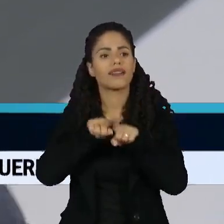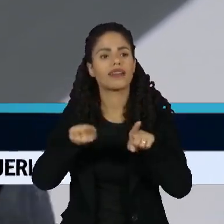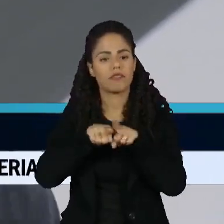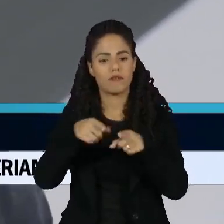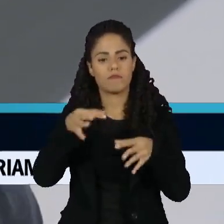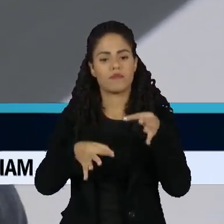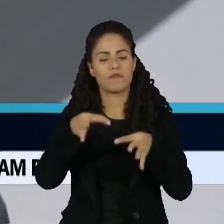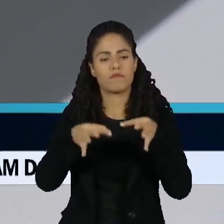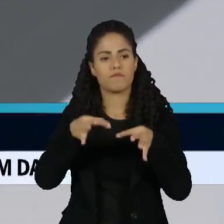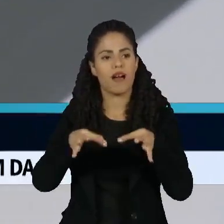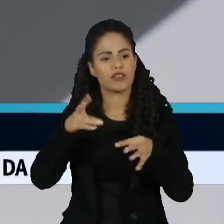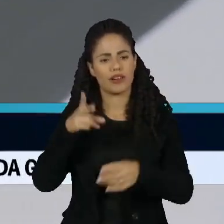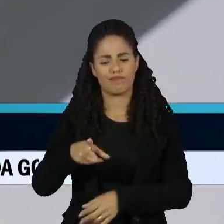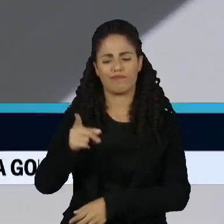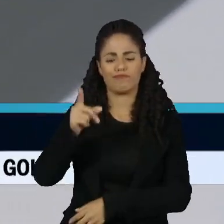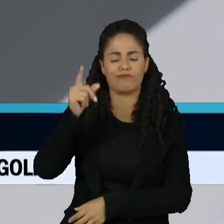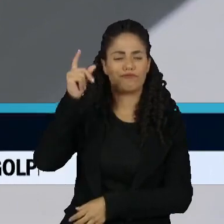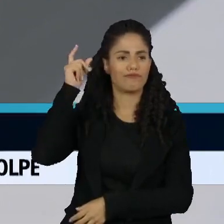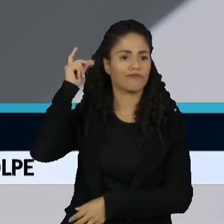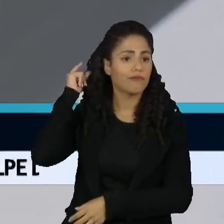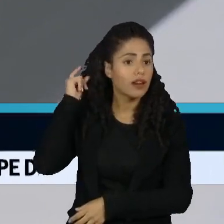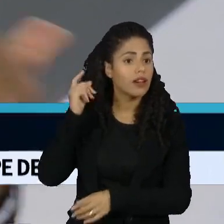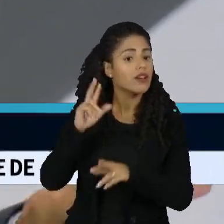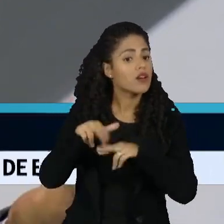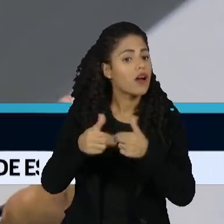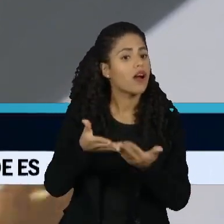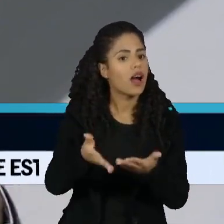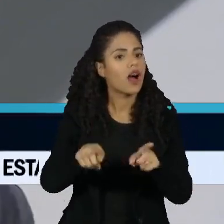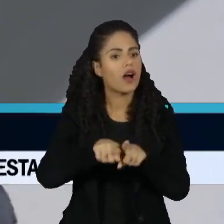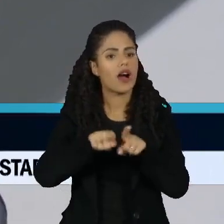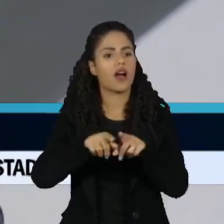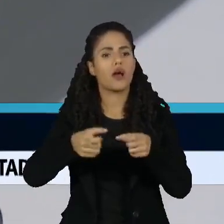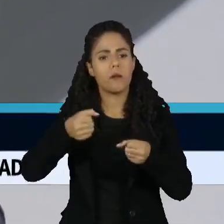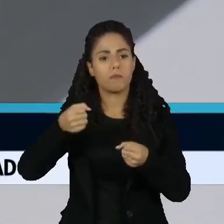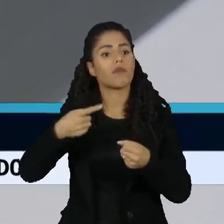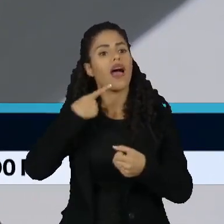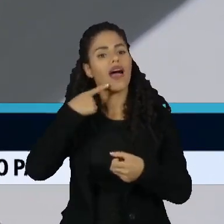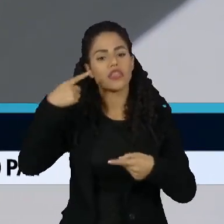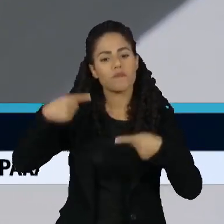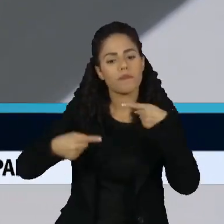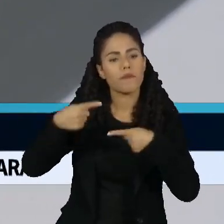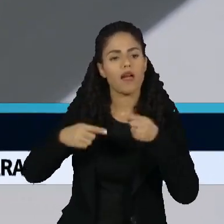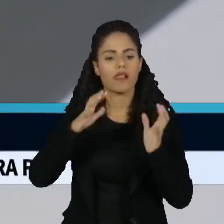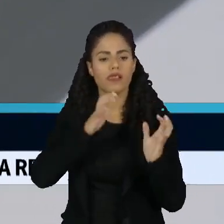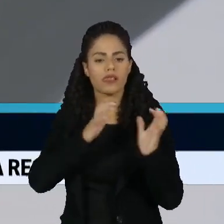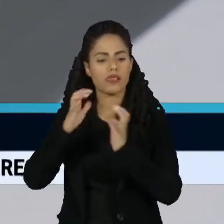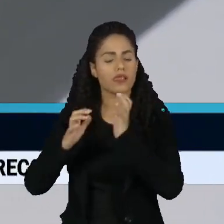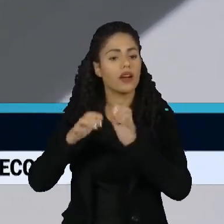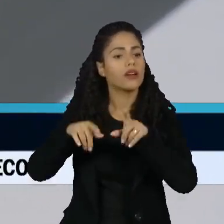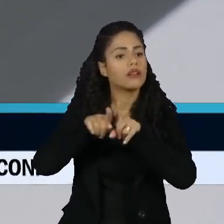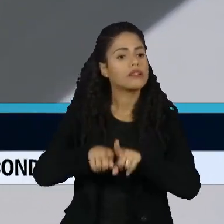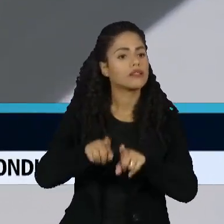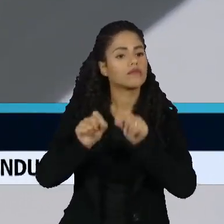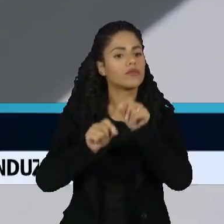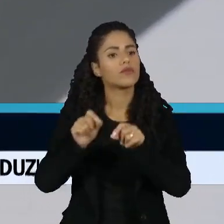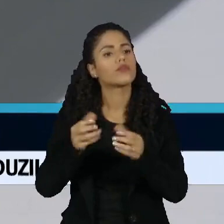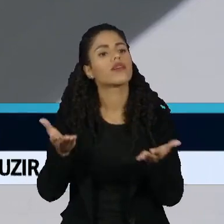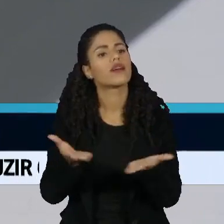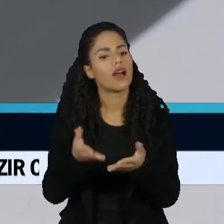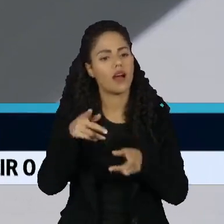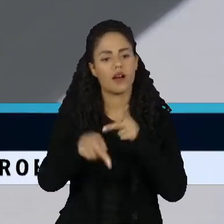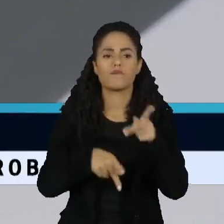Justiça há tanto tempo, e esses debates se dão tanto lá dentro quanto do lado de fora, que a população já se